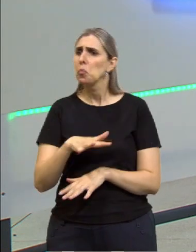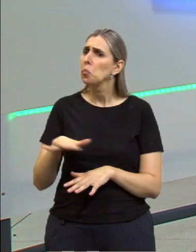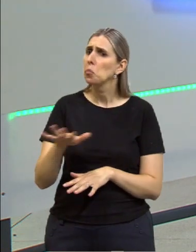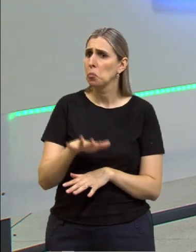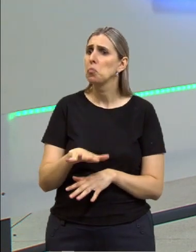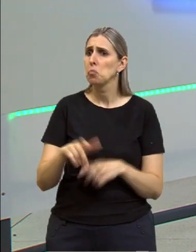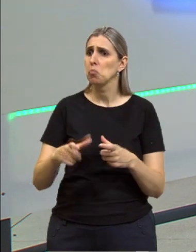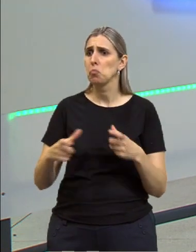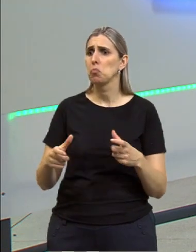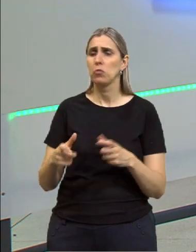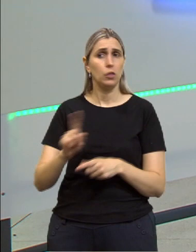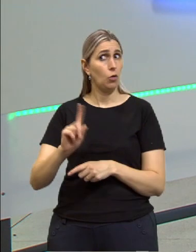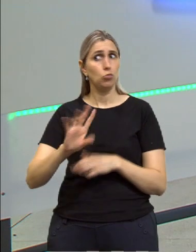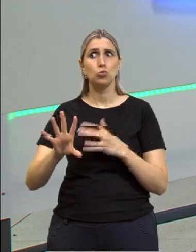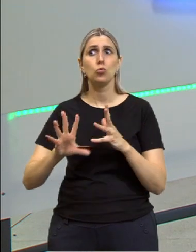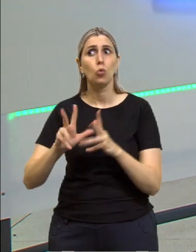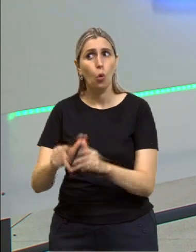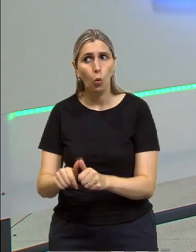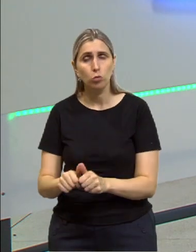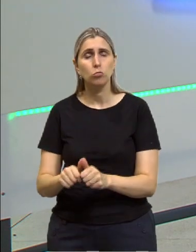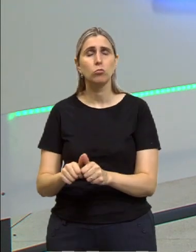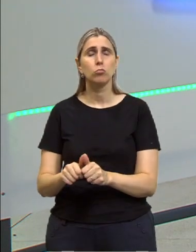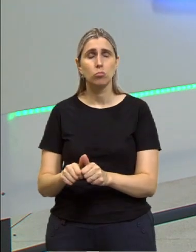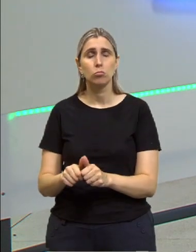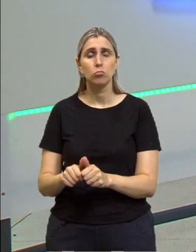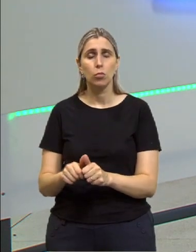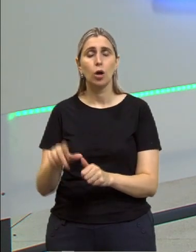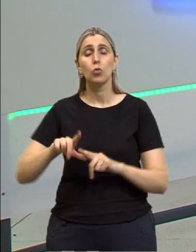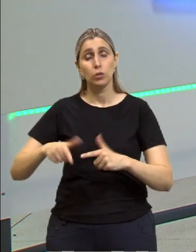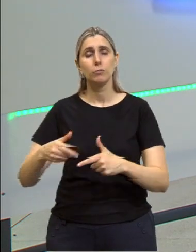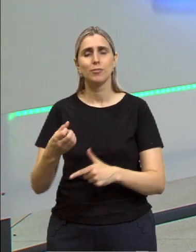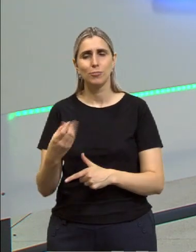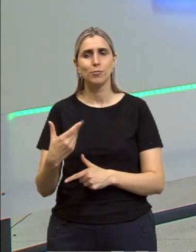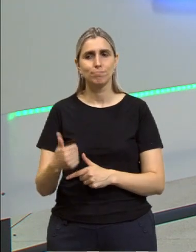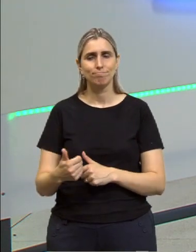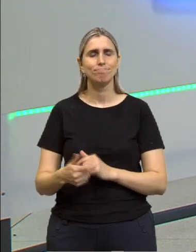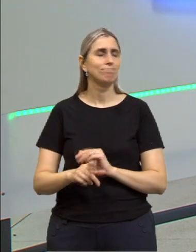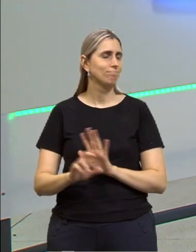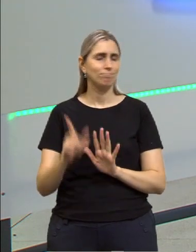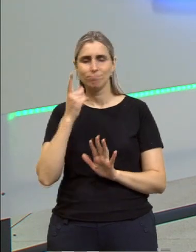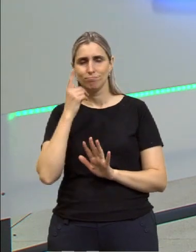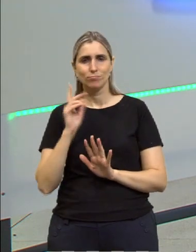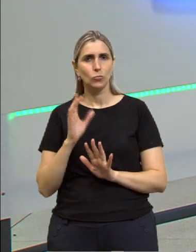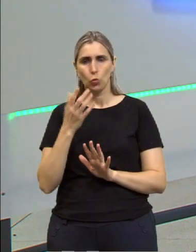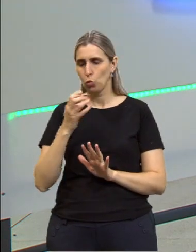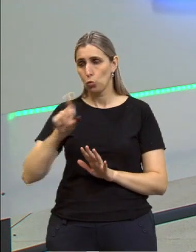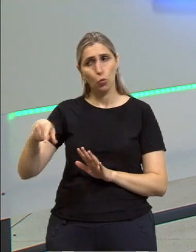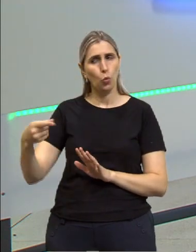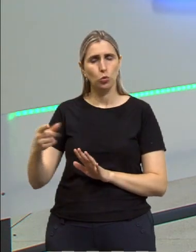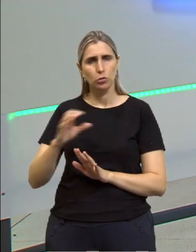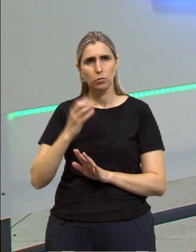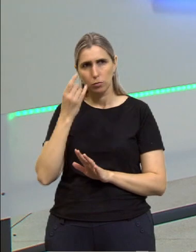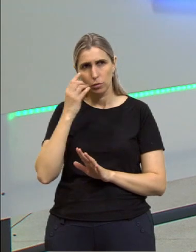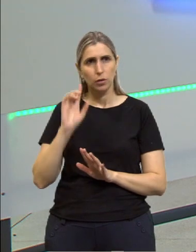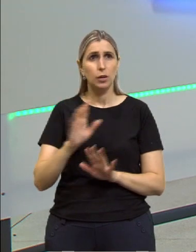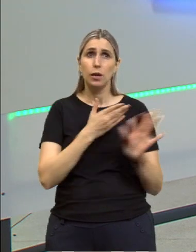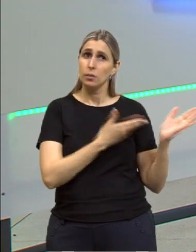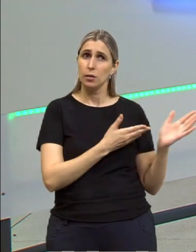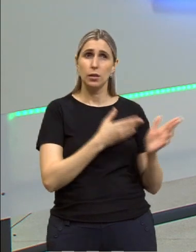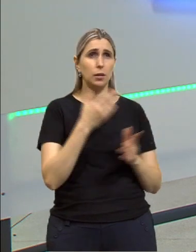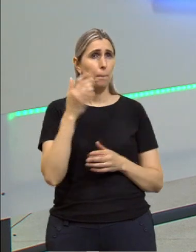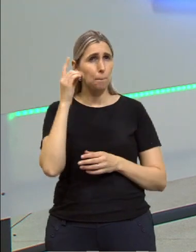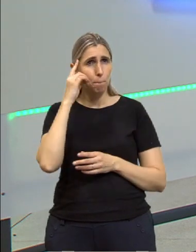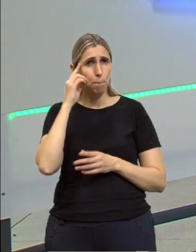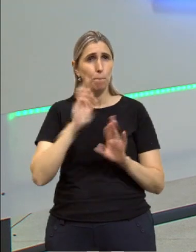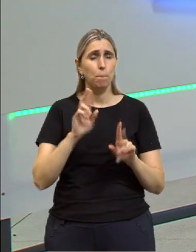da maioria, não de todos, da maioria. Então a sua ação está boa, não interessa. Então Stuart Mill é que não está muito pensando